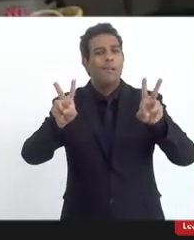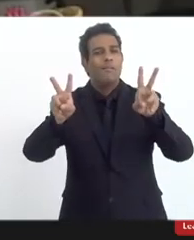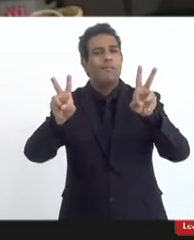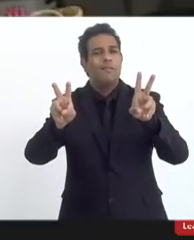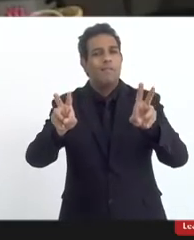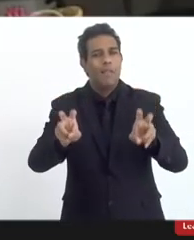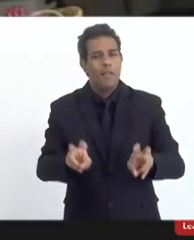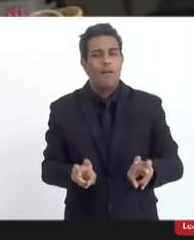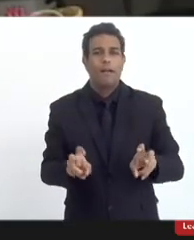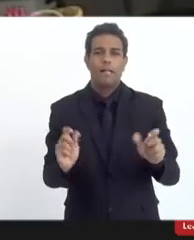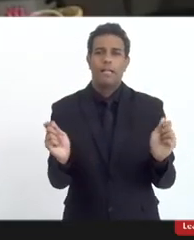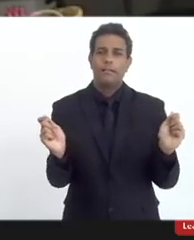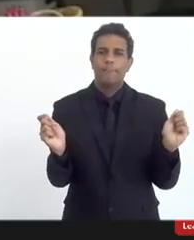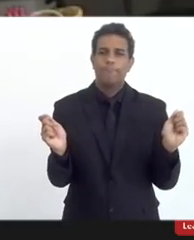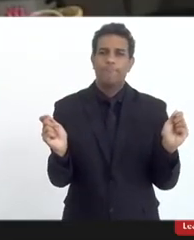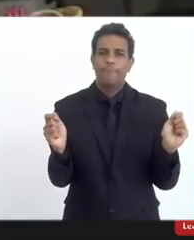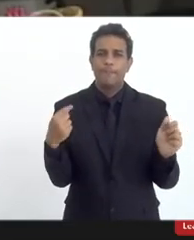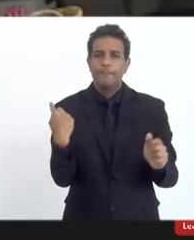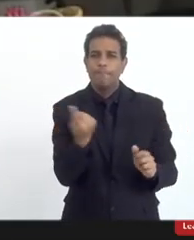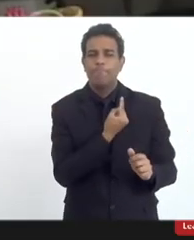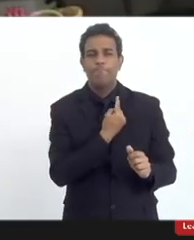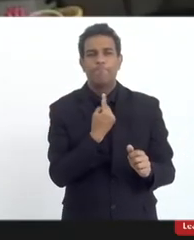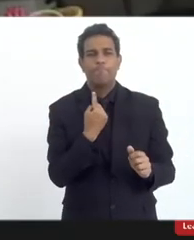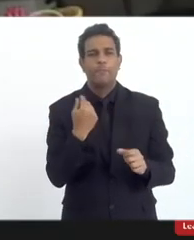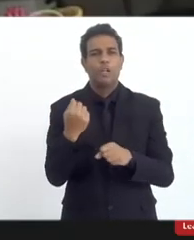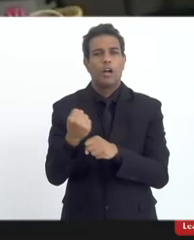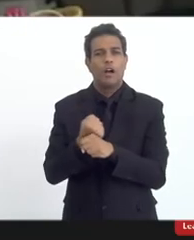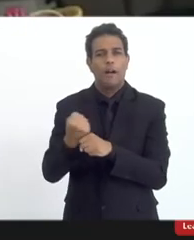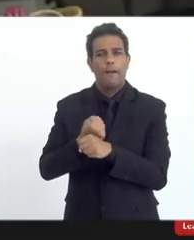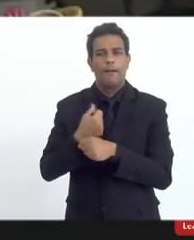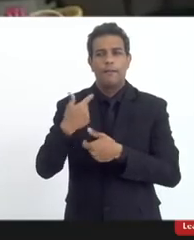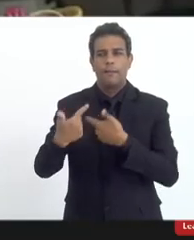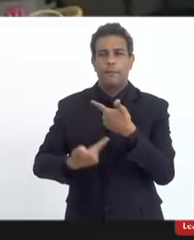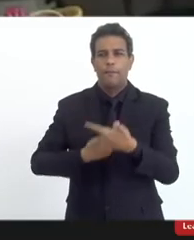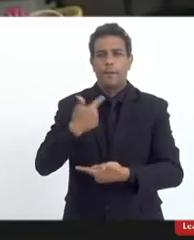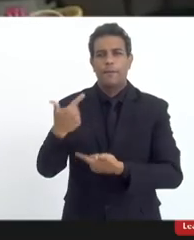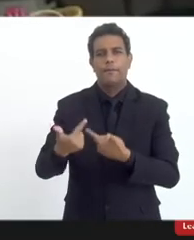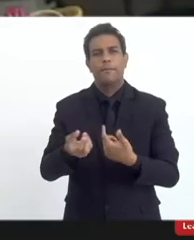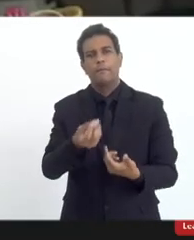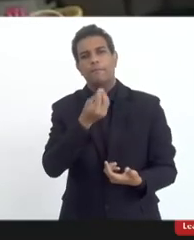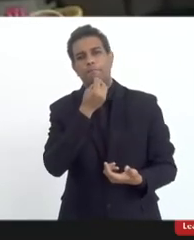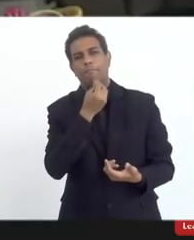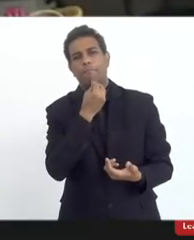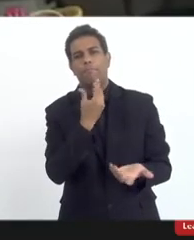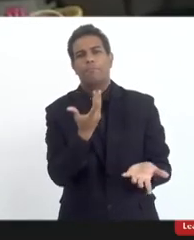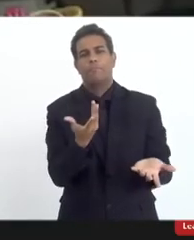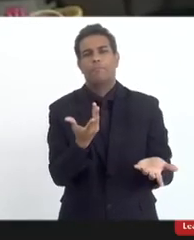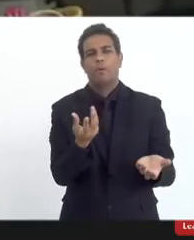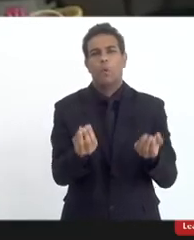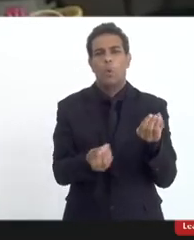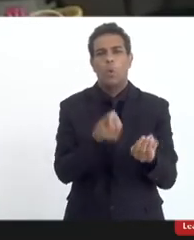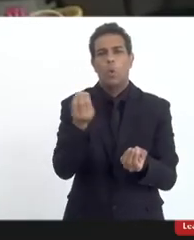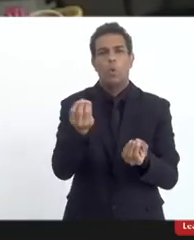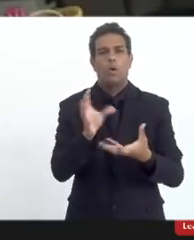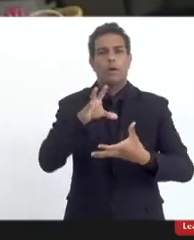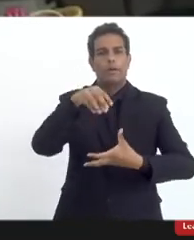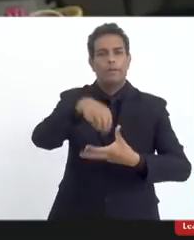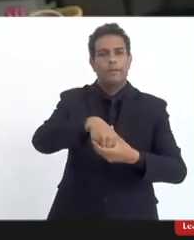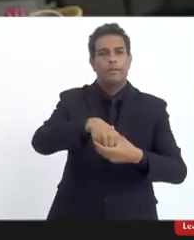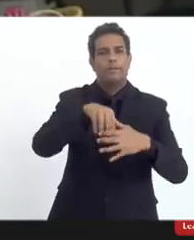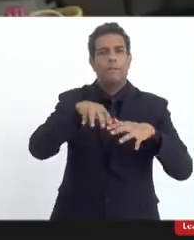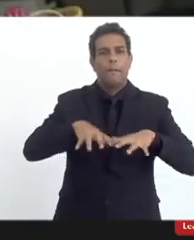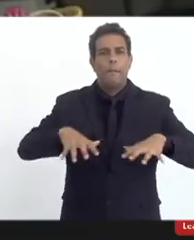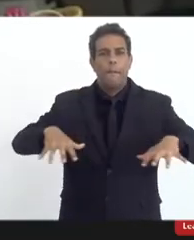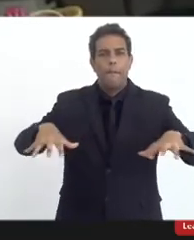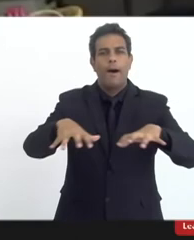andam juntos e que nós há anos trabalhamos logicamente dentro das unidades escolares